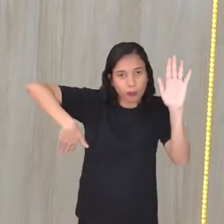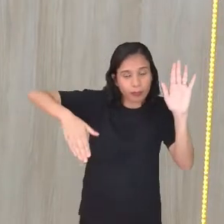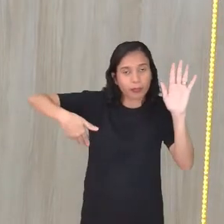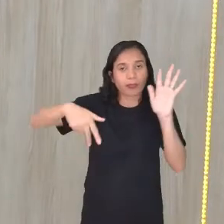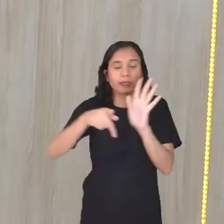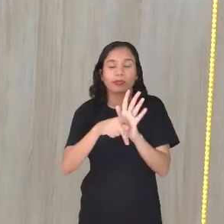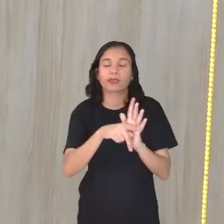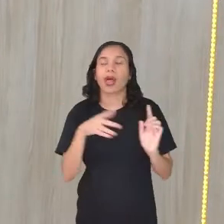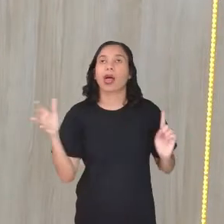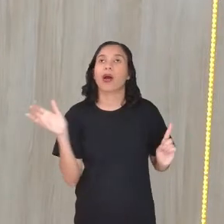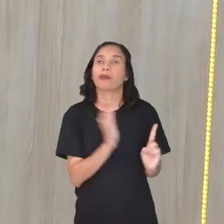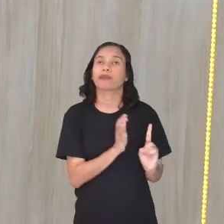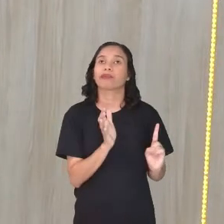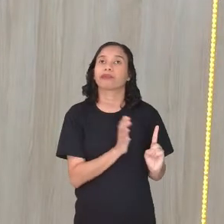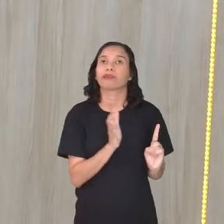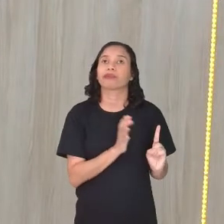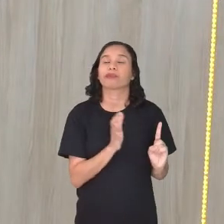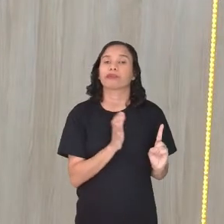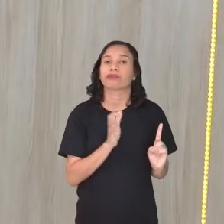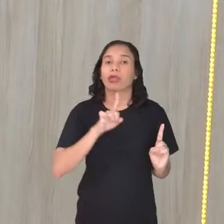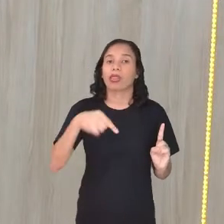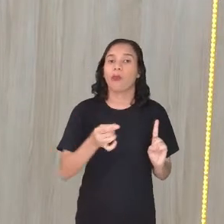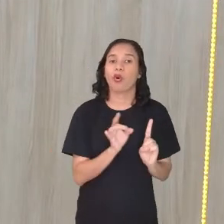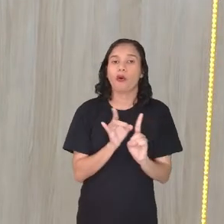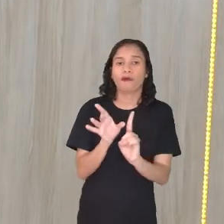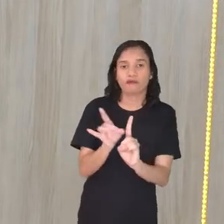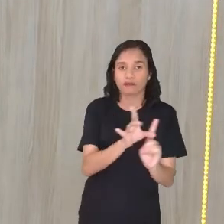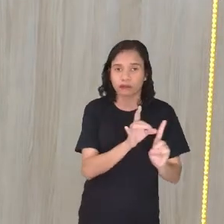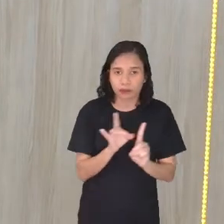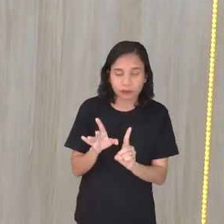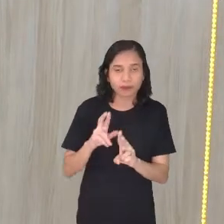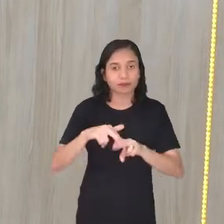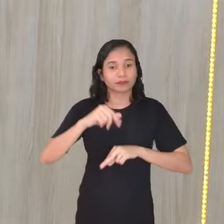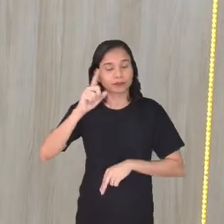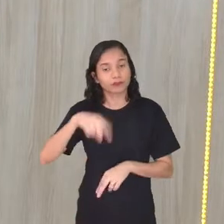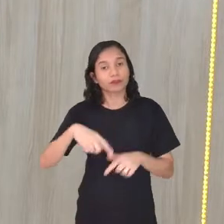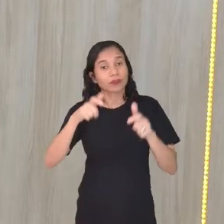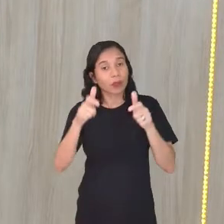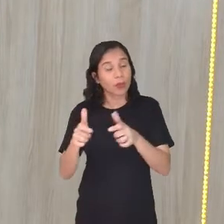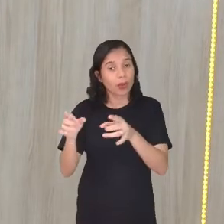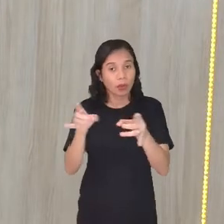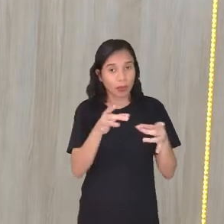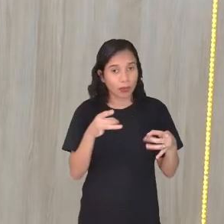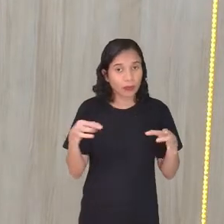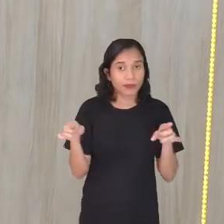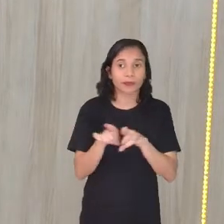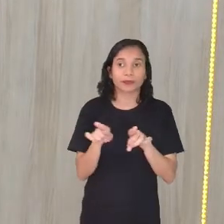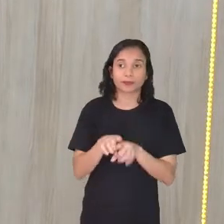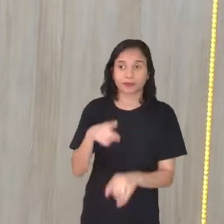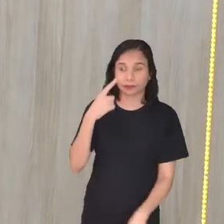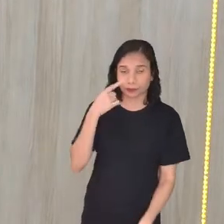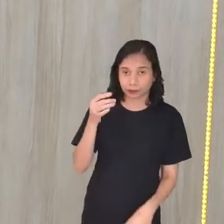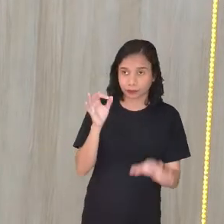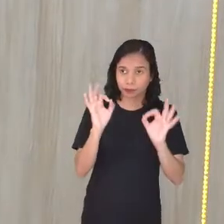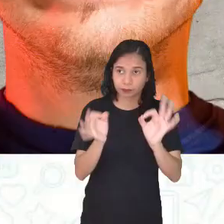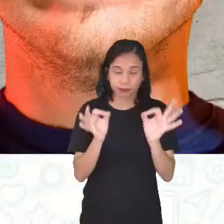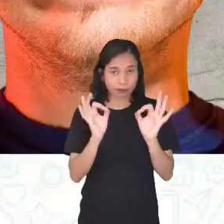de quarentena ali, para depois serem vendidos, né? Então, era um ponto de venda e quarentena, certo?